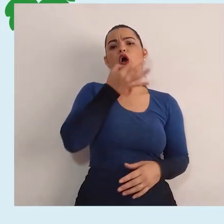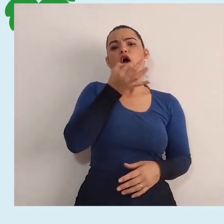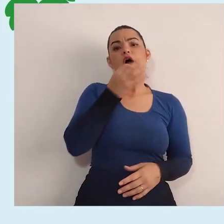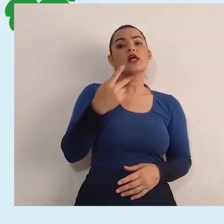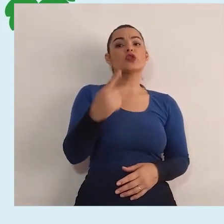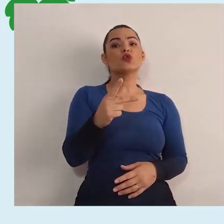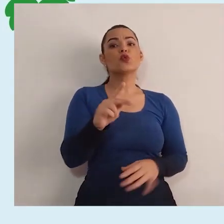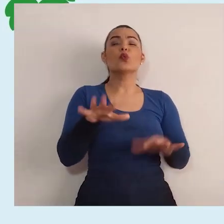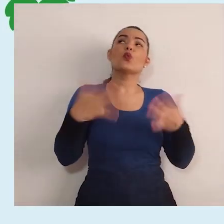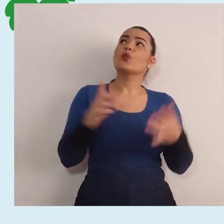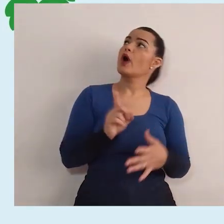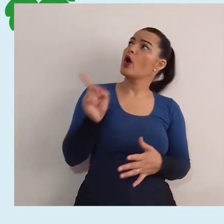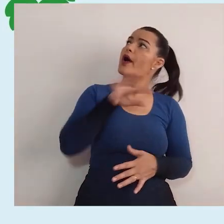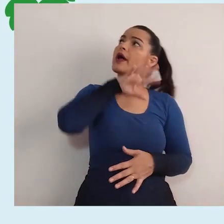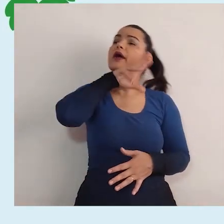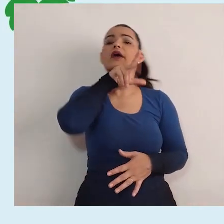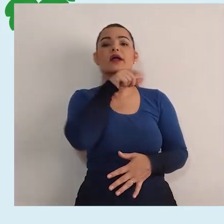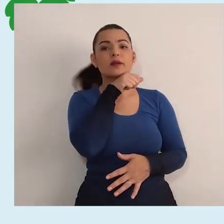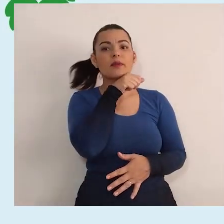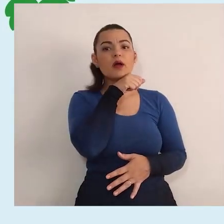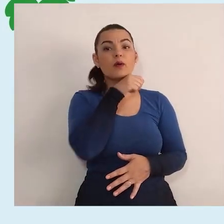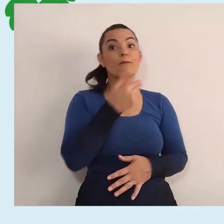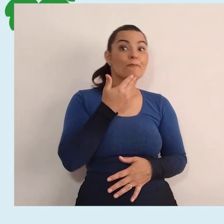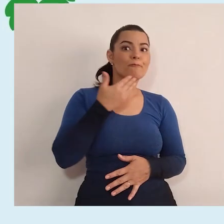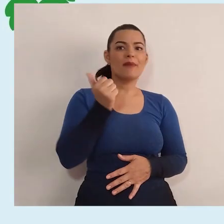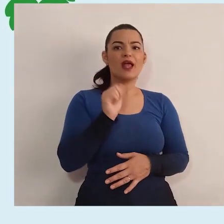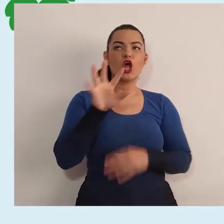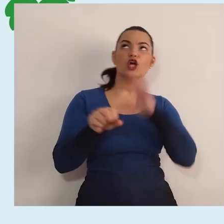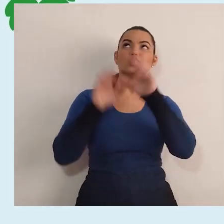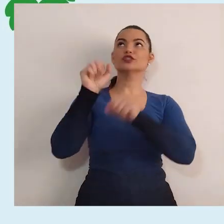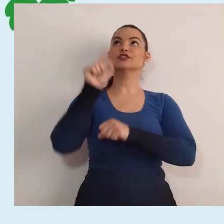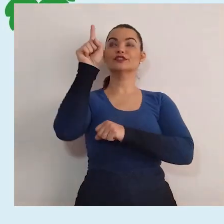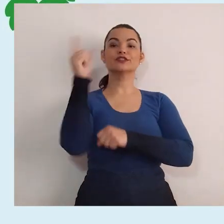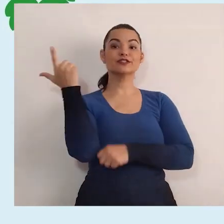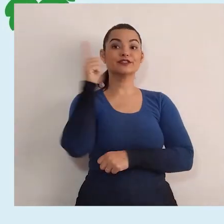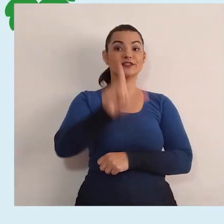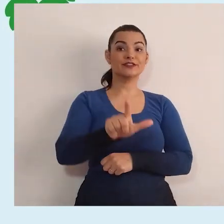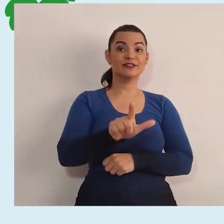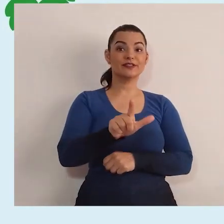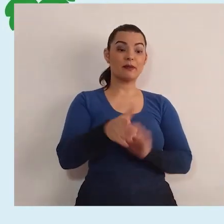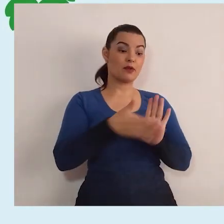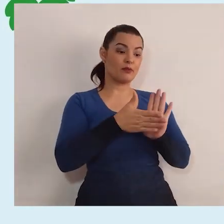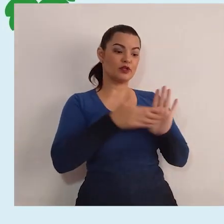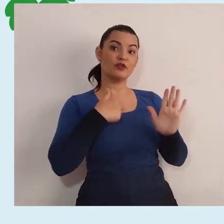opinião, qual desses animais se sairia melhor na minha proposta?